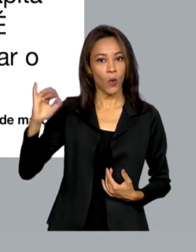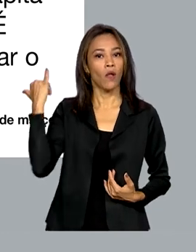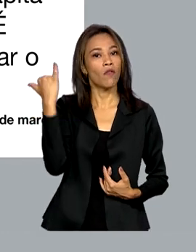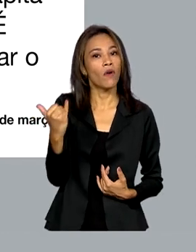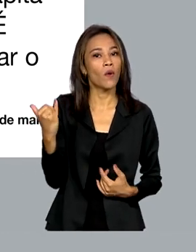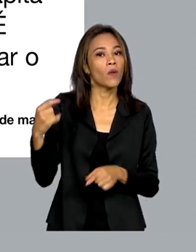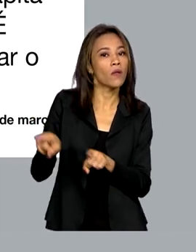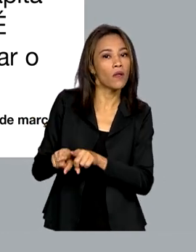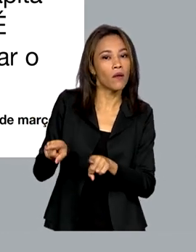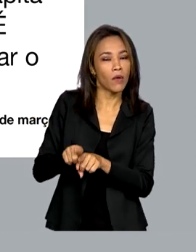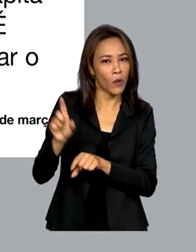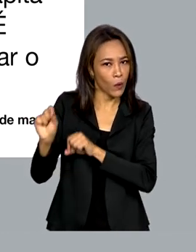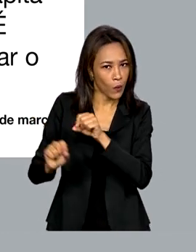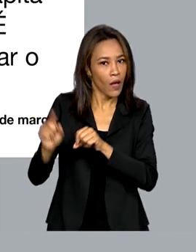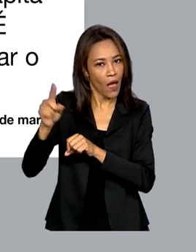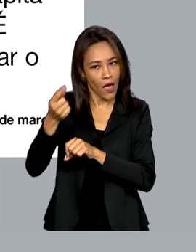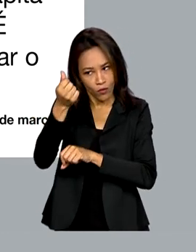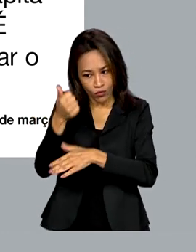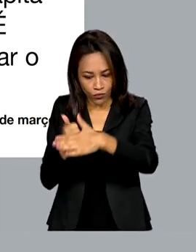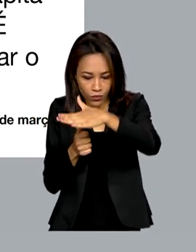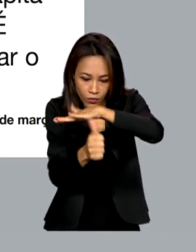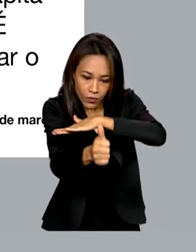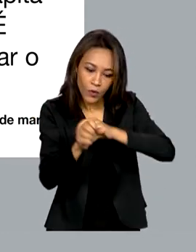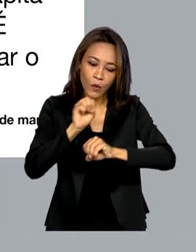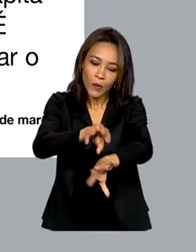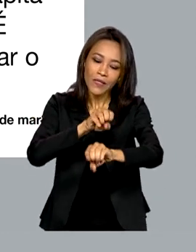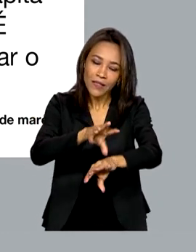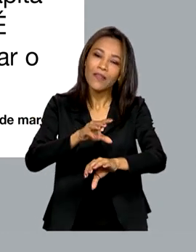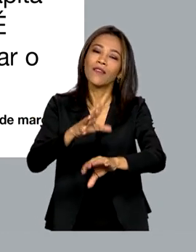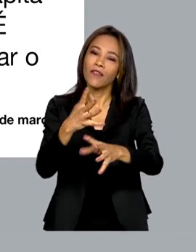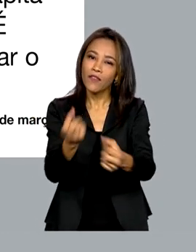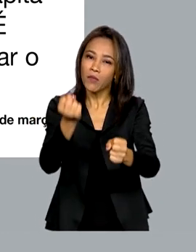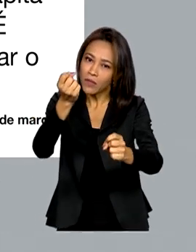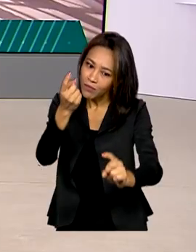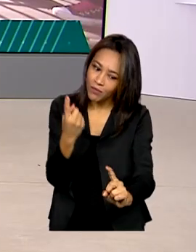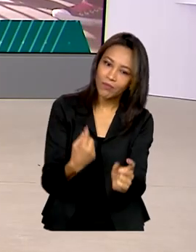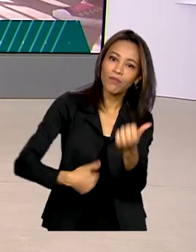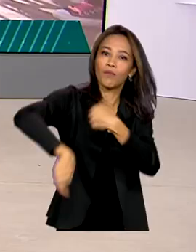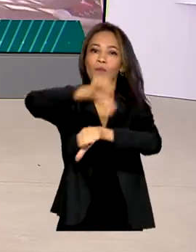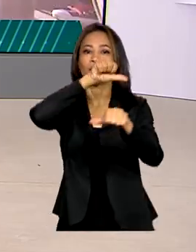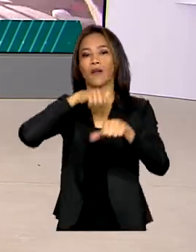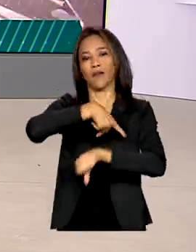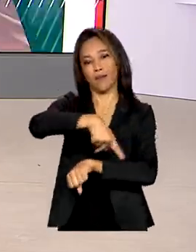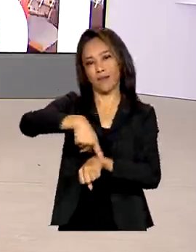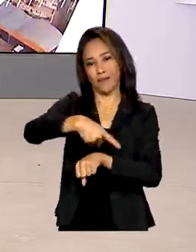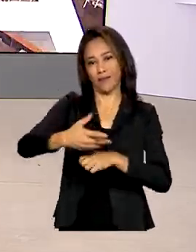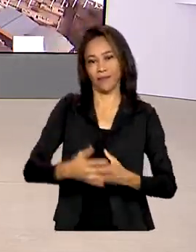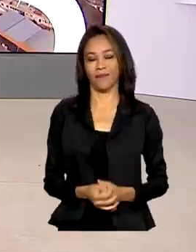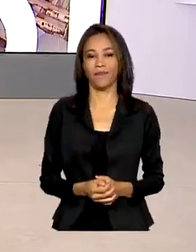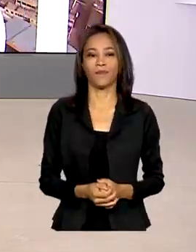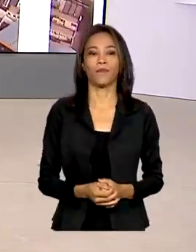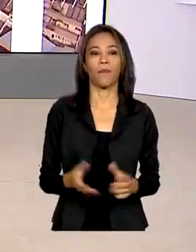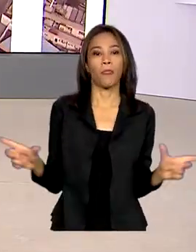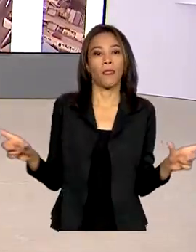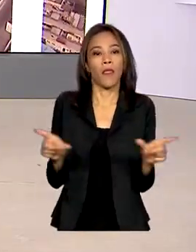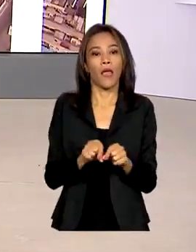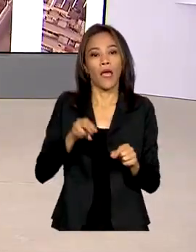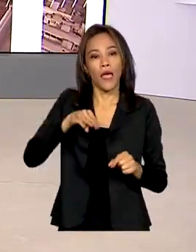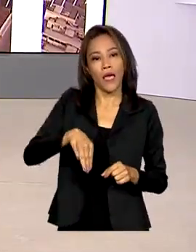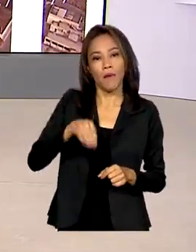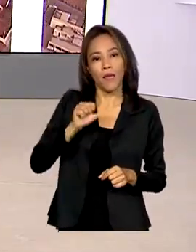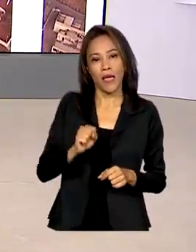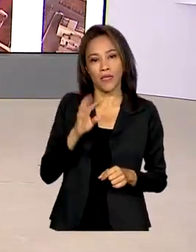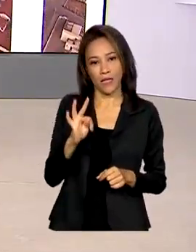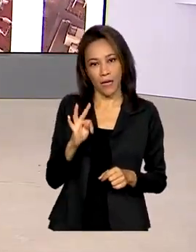ainda que é com investimento na educação que vamos transformar o Brasil. O MST e a empresa